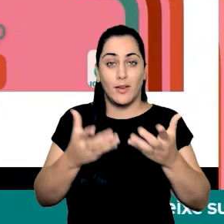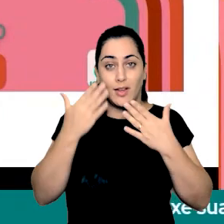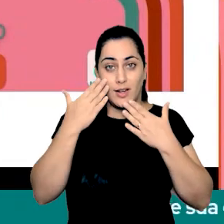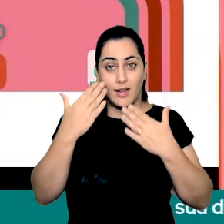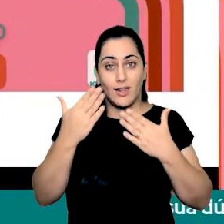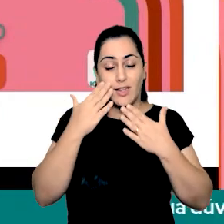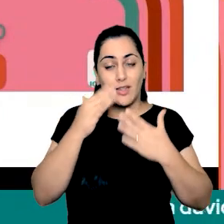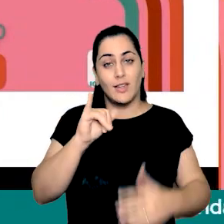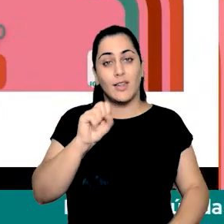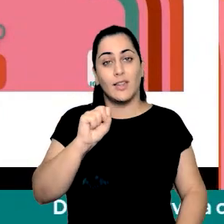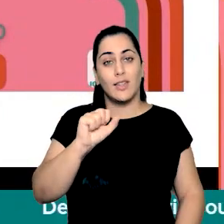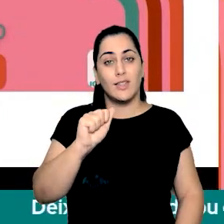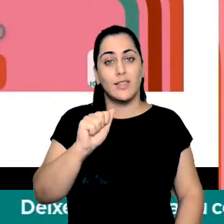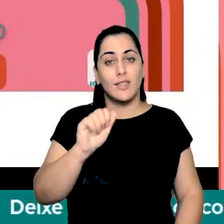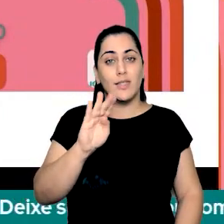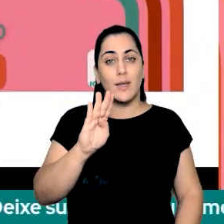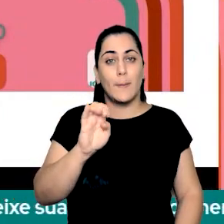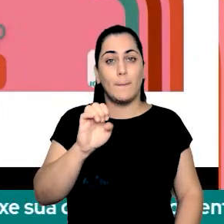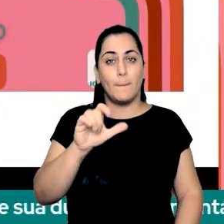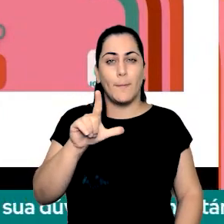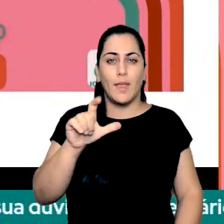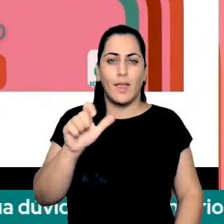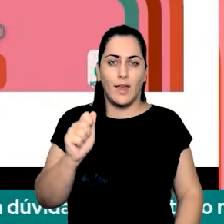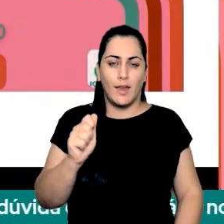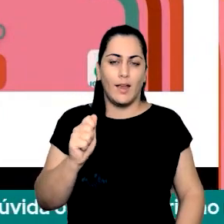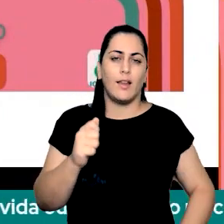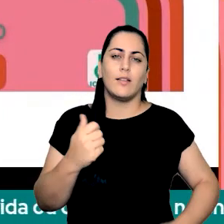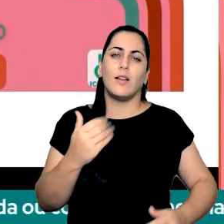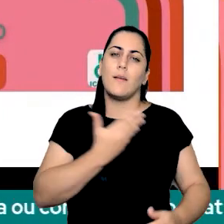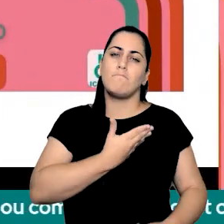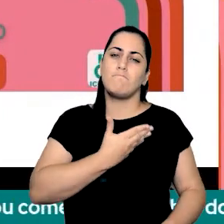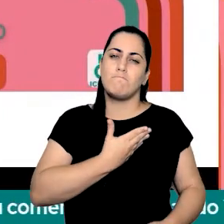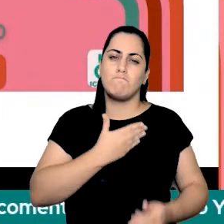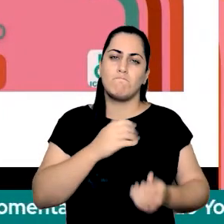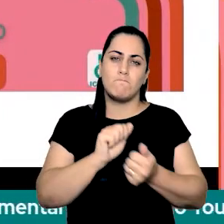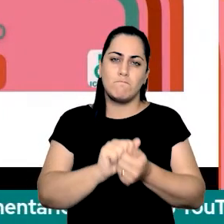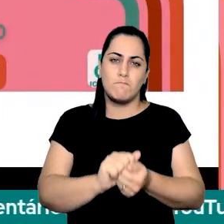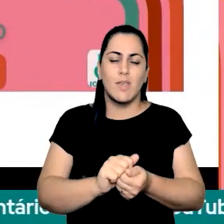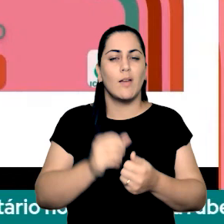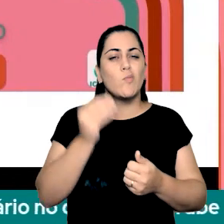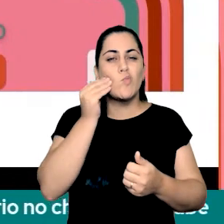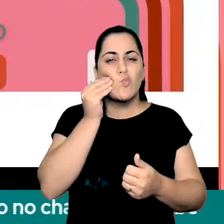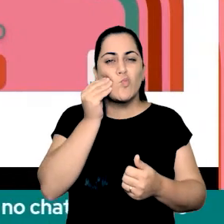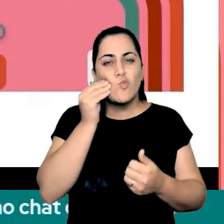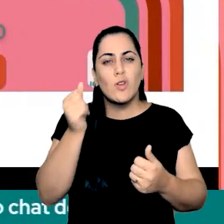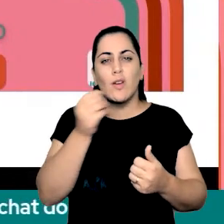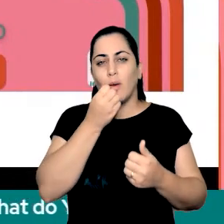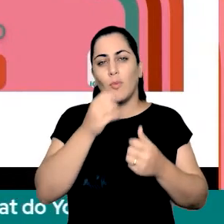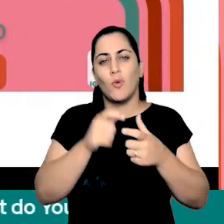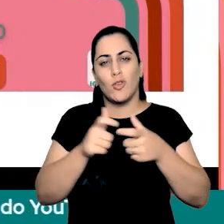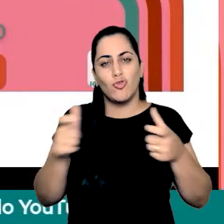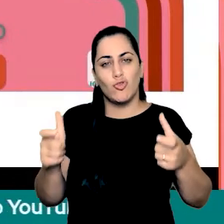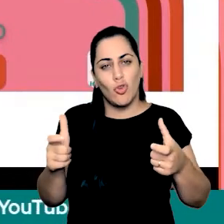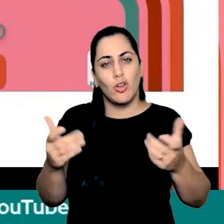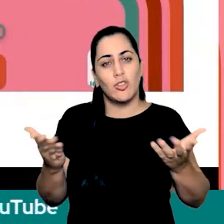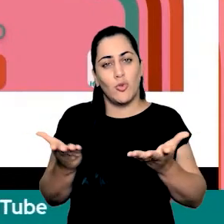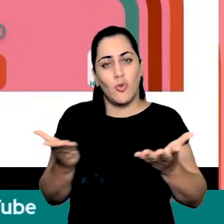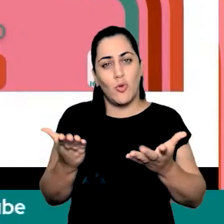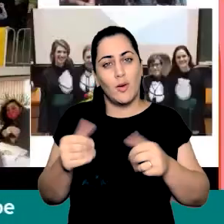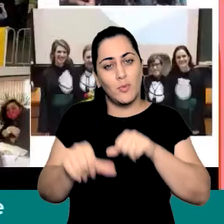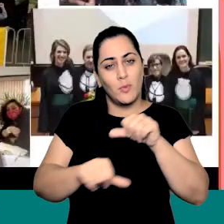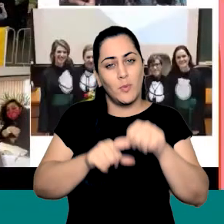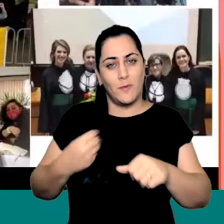a Isabela Bordom, uma grande companheira, uma grande amiga, e um beijo pra você, boa sorte nessa sua nova jornada,